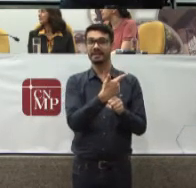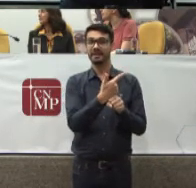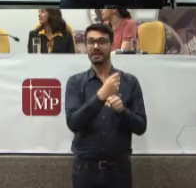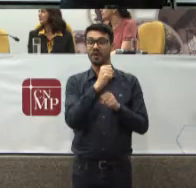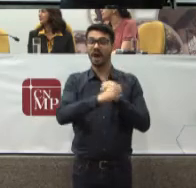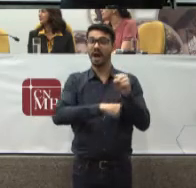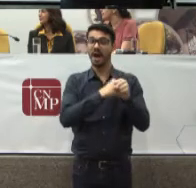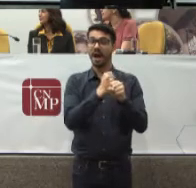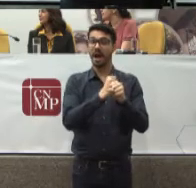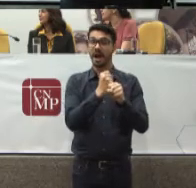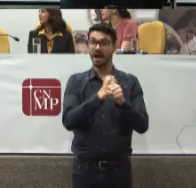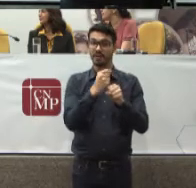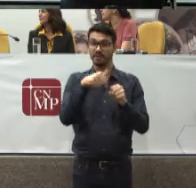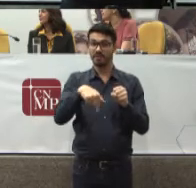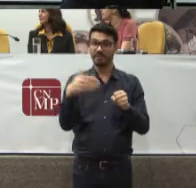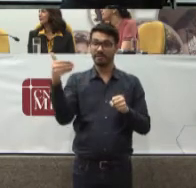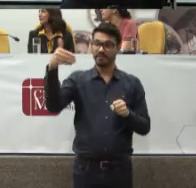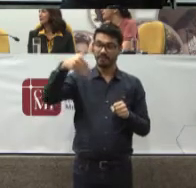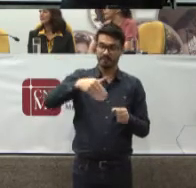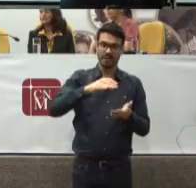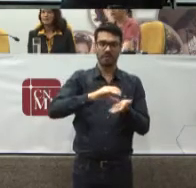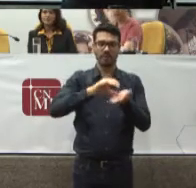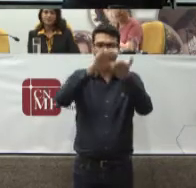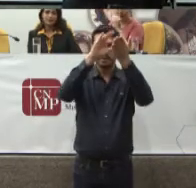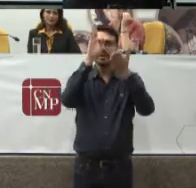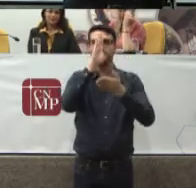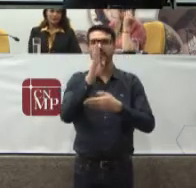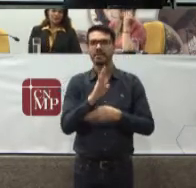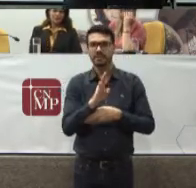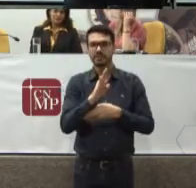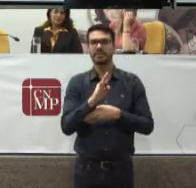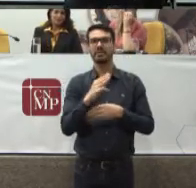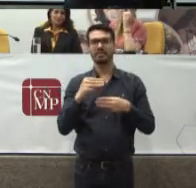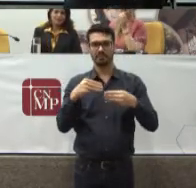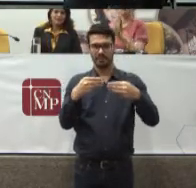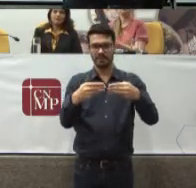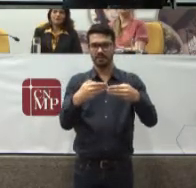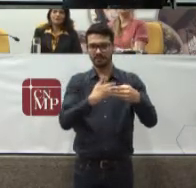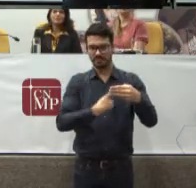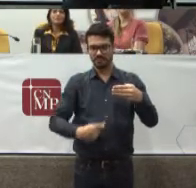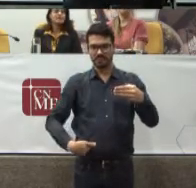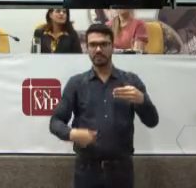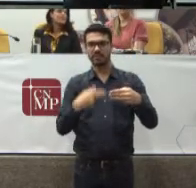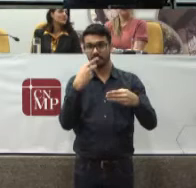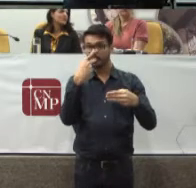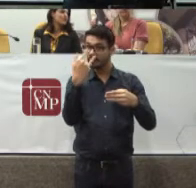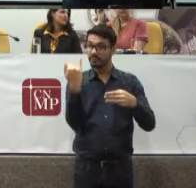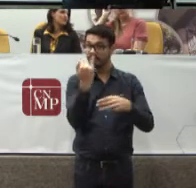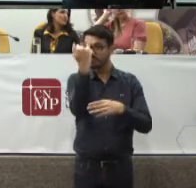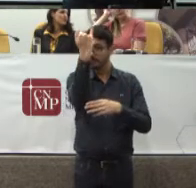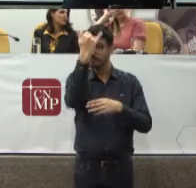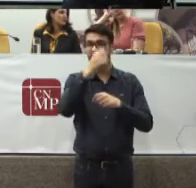Então vir aqui Ao Conselho Nacional Do Ministério Público Para poder falar Um pouquinho Sobre esse tema Que estou envolvido desde 2016